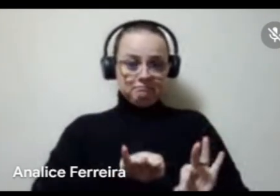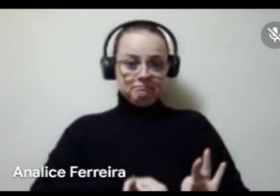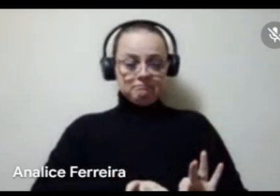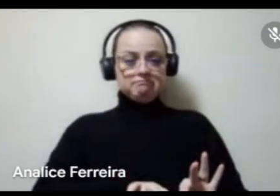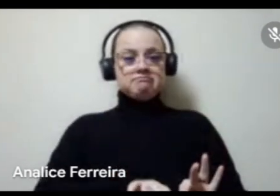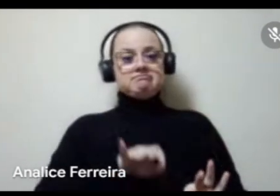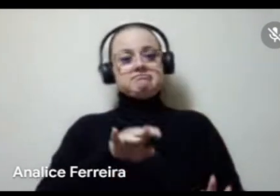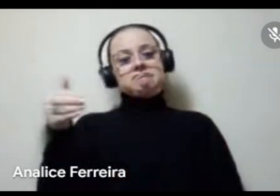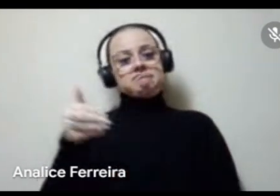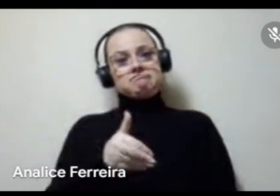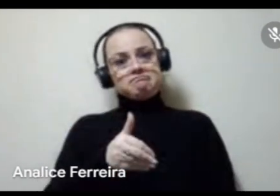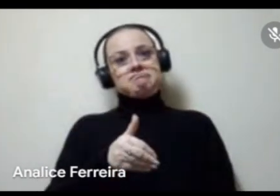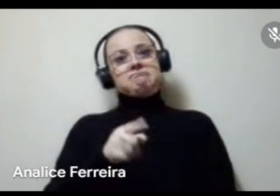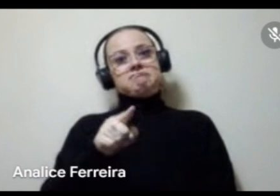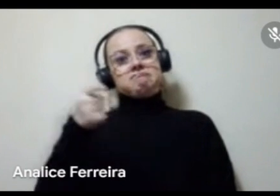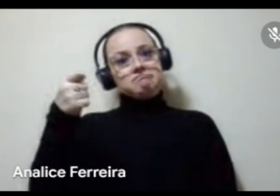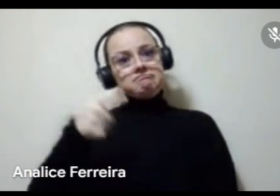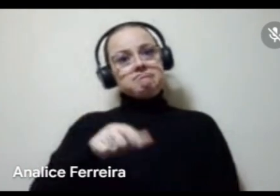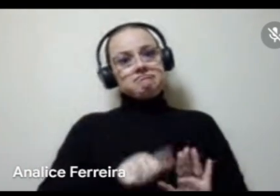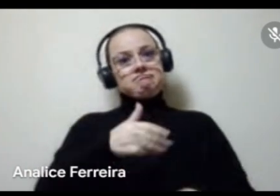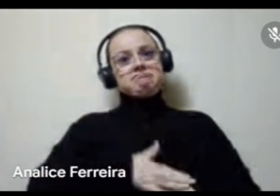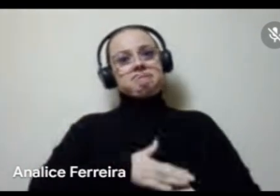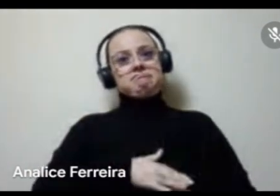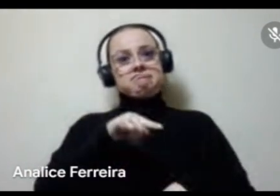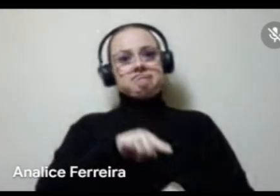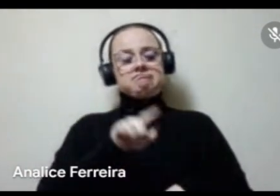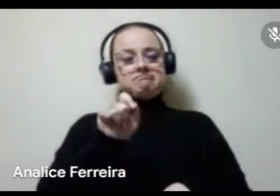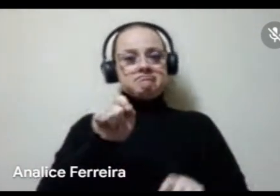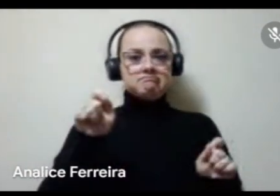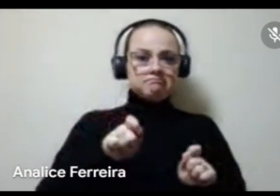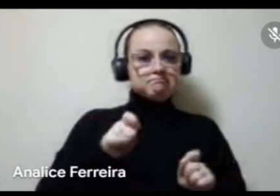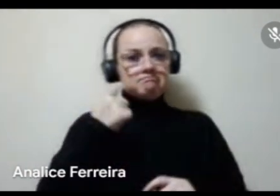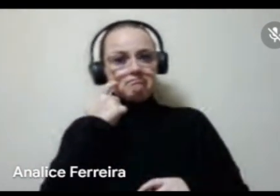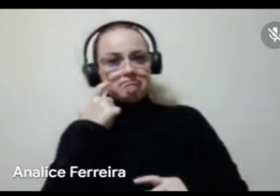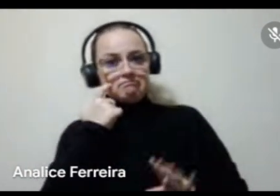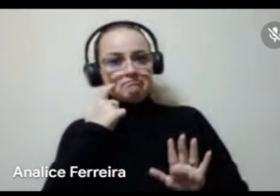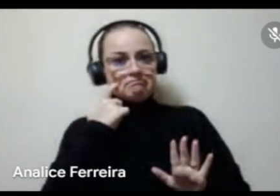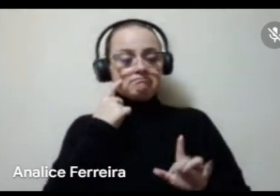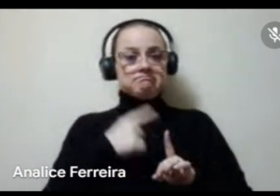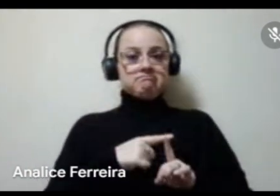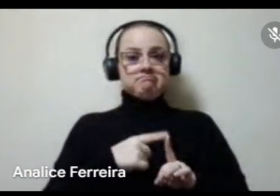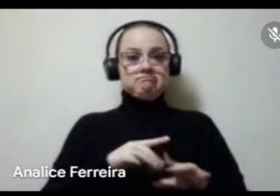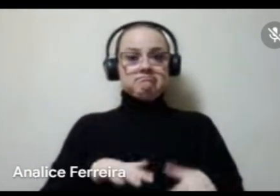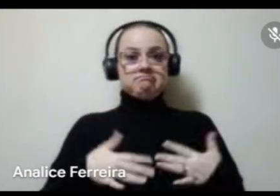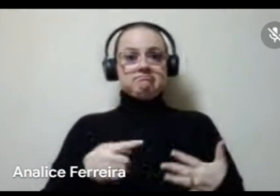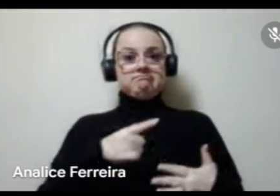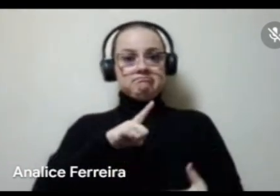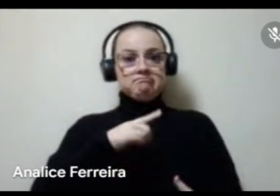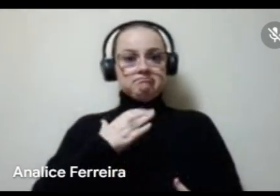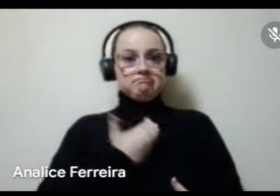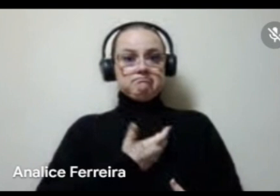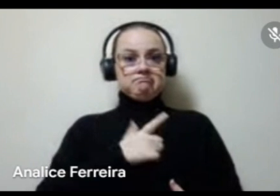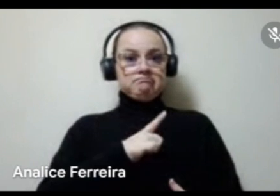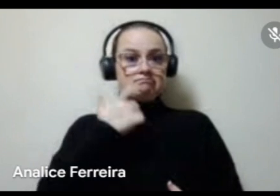viesse à luz, assim, num primeiro momento, o está sendo pensado, né, porque aí a gente teria condição, inclusive, de